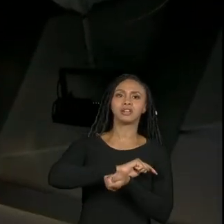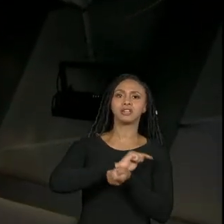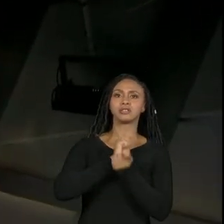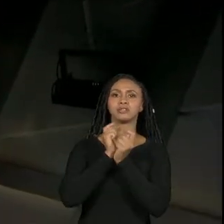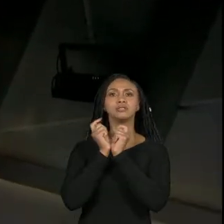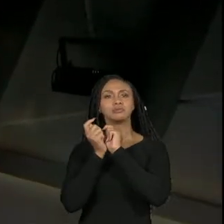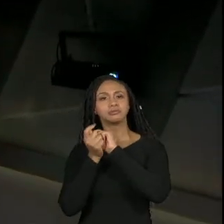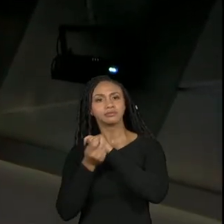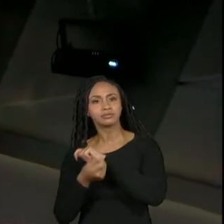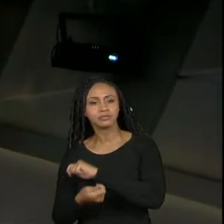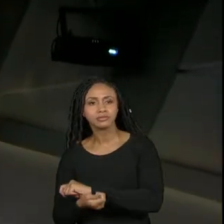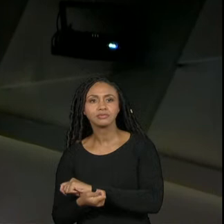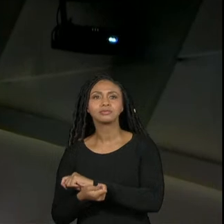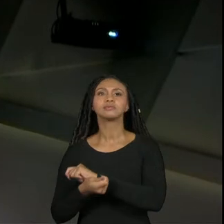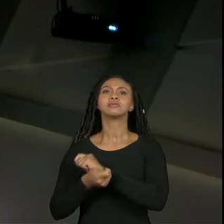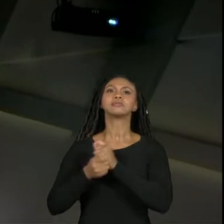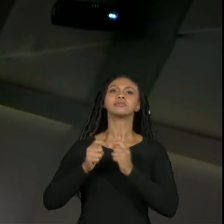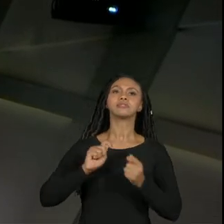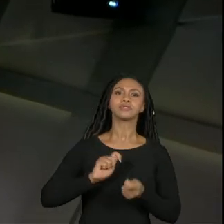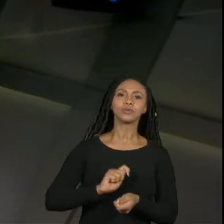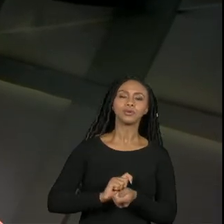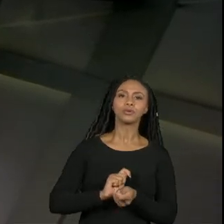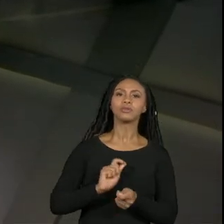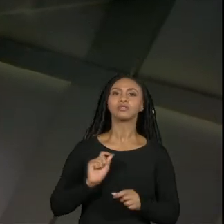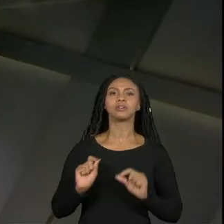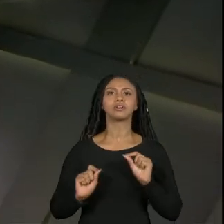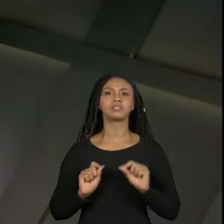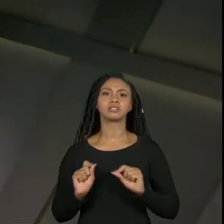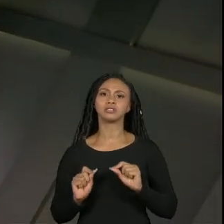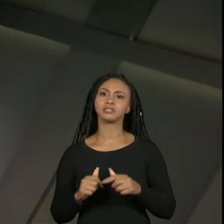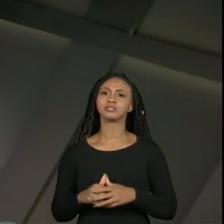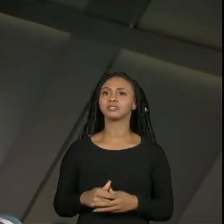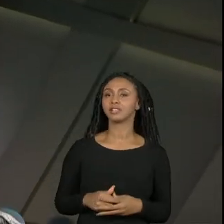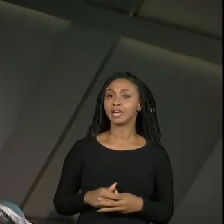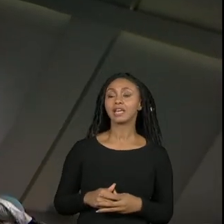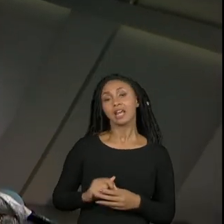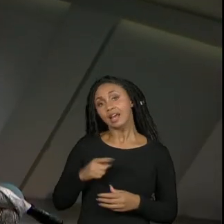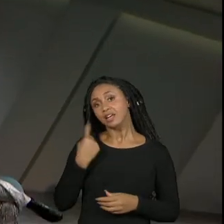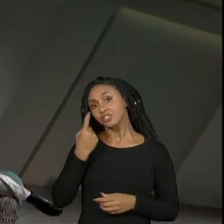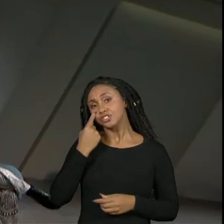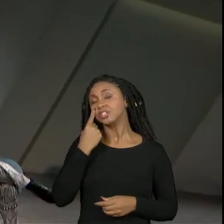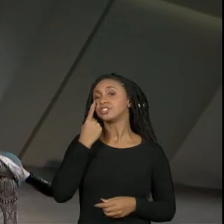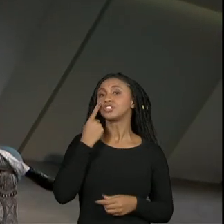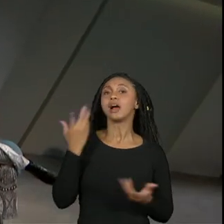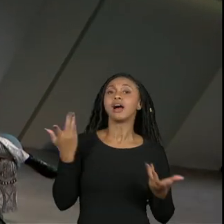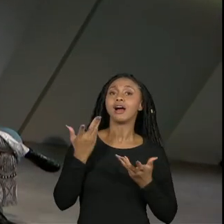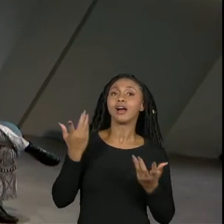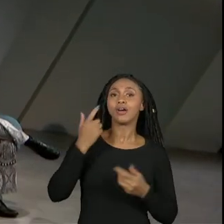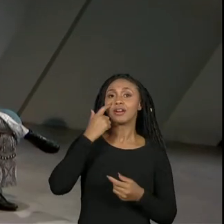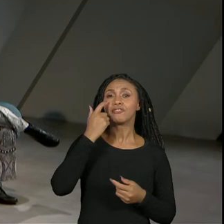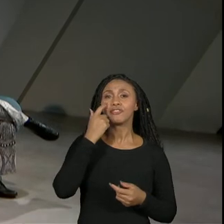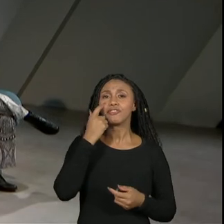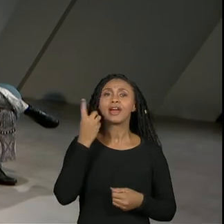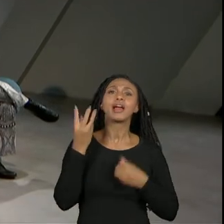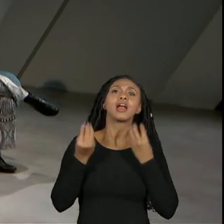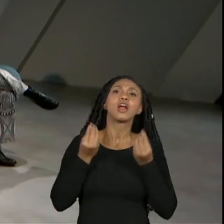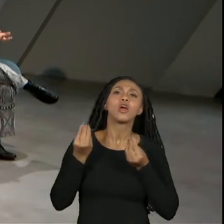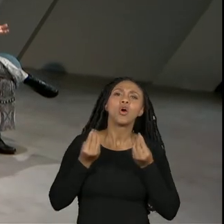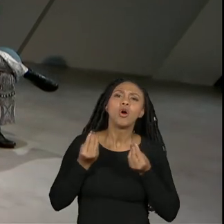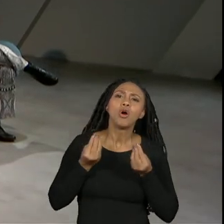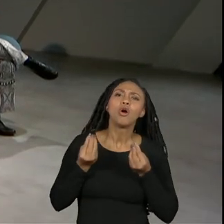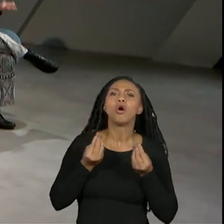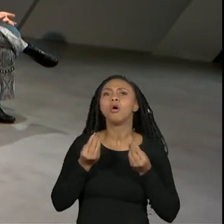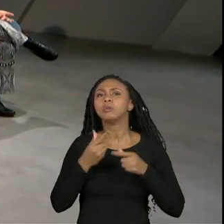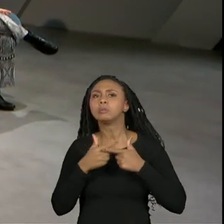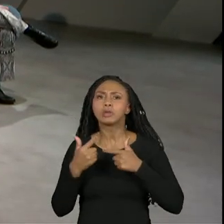gente vai ver como é que o sistema funciona né tudo está parametrizado direitinho mas a gente sabe que a hora que começa a funcionar alguns problemas